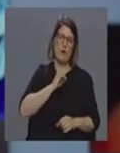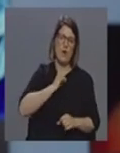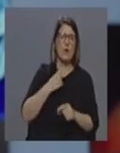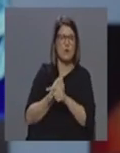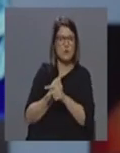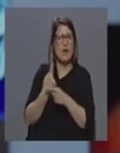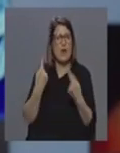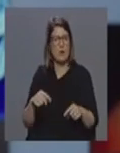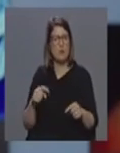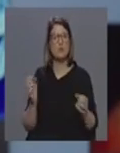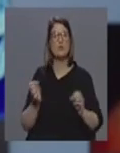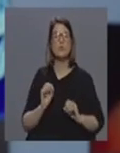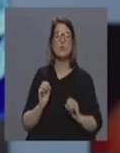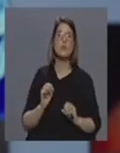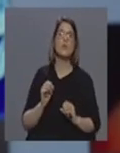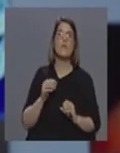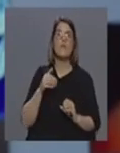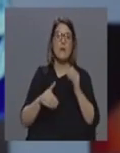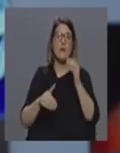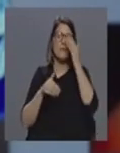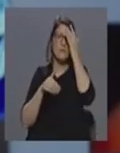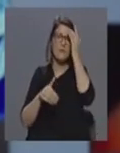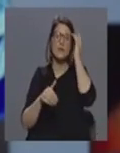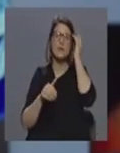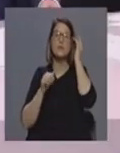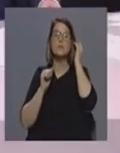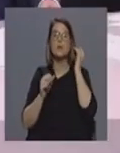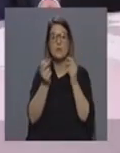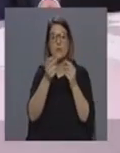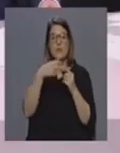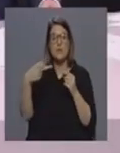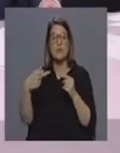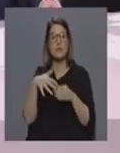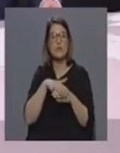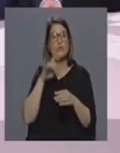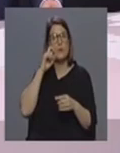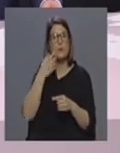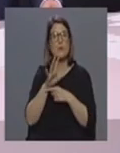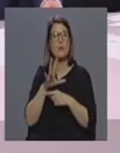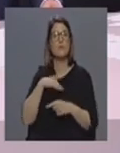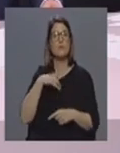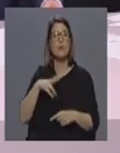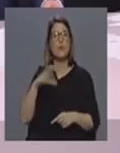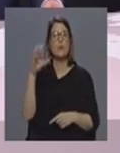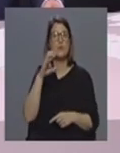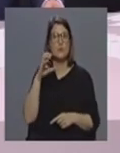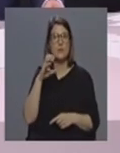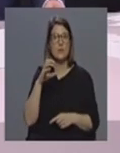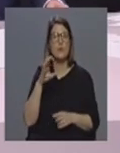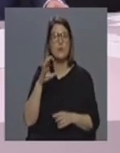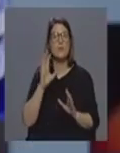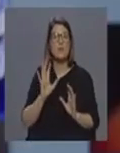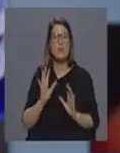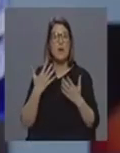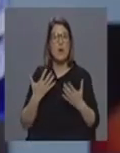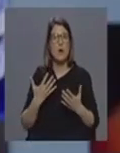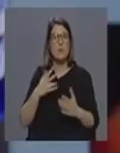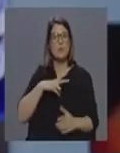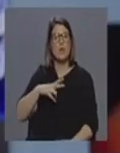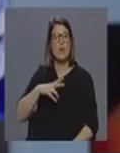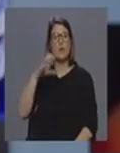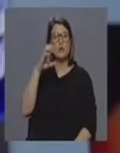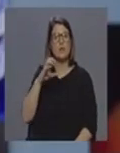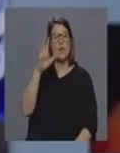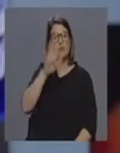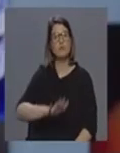nós entretanto colocámos ou iremos colocar na definição de caso suspeito por exemplo Portugal Continental mas não iremos colocar ainda neste momento Portugal Continental em toda a